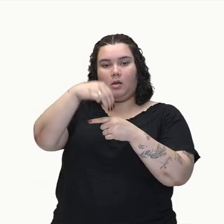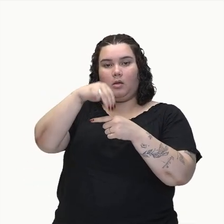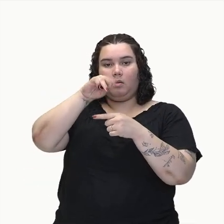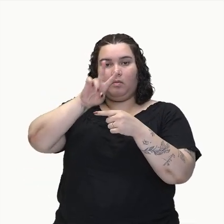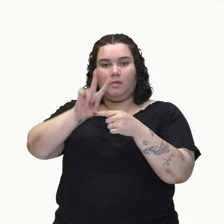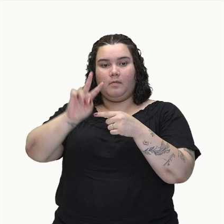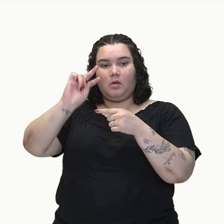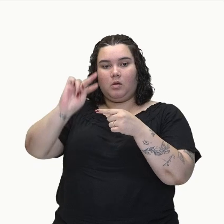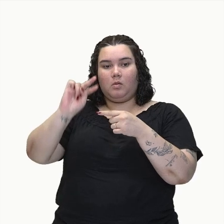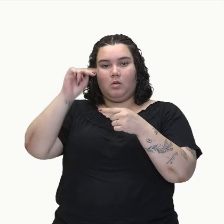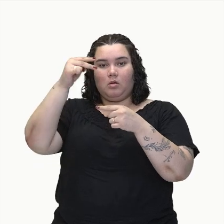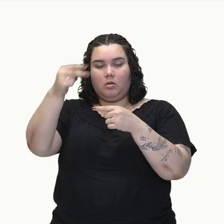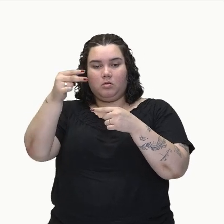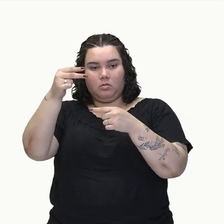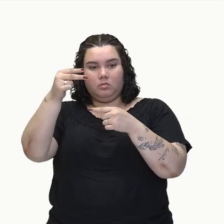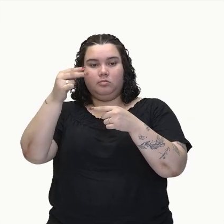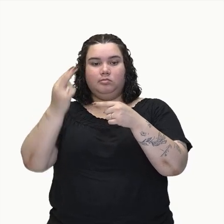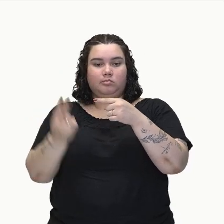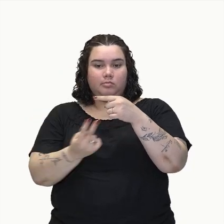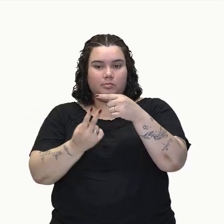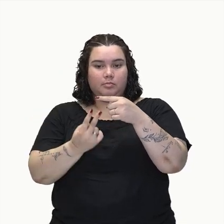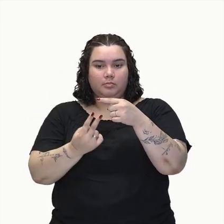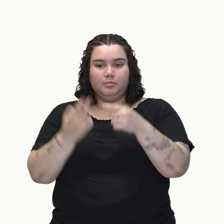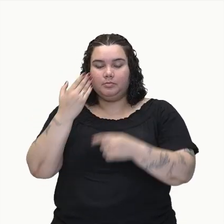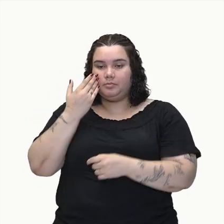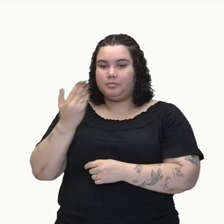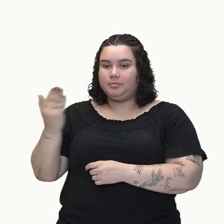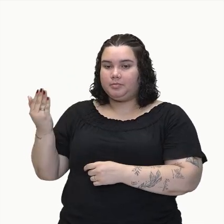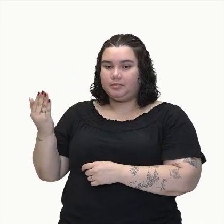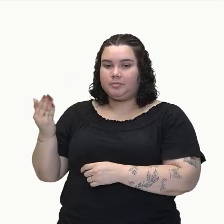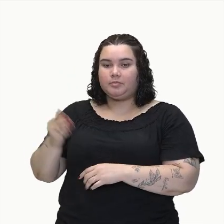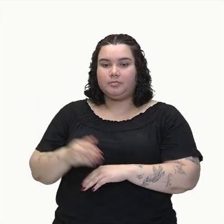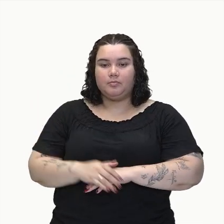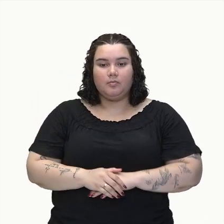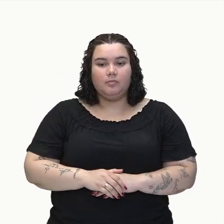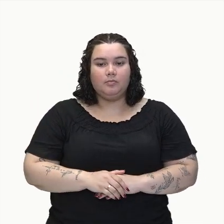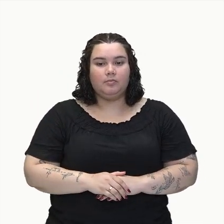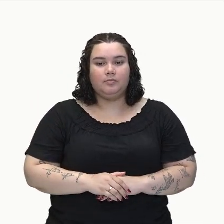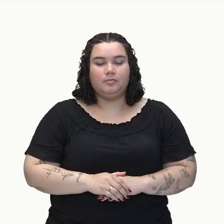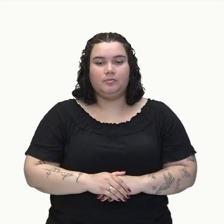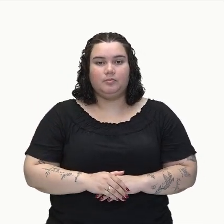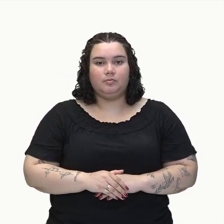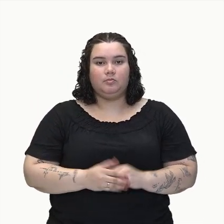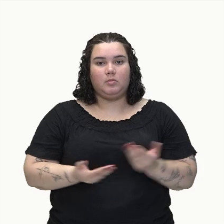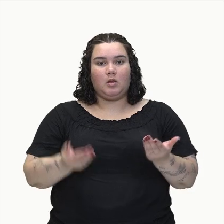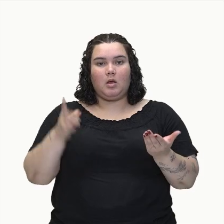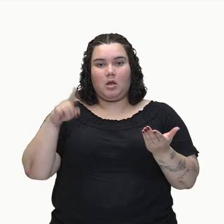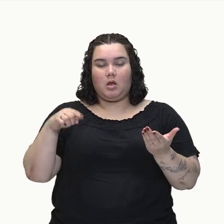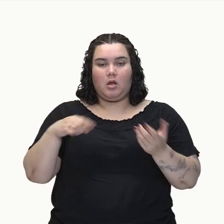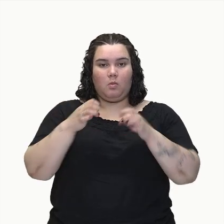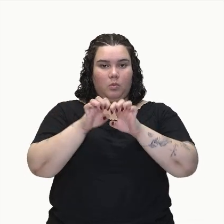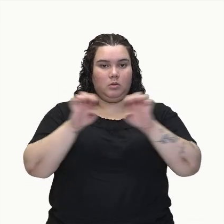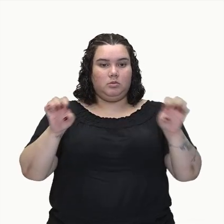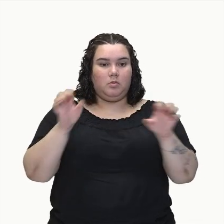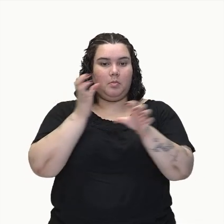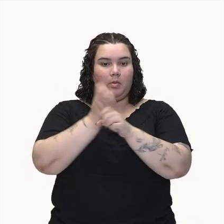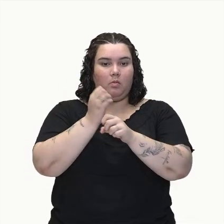aqui esse 2, MV ao quadrado sobre 2. Então, isso é a nossa energia cinética.